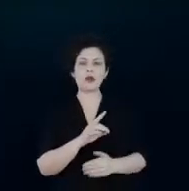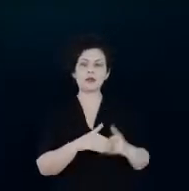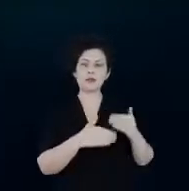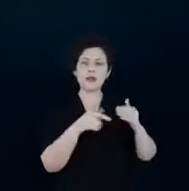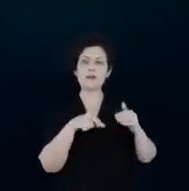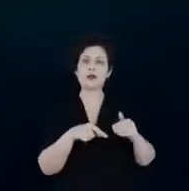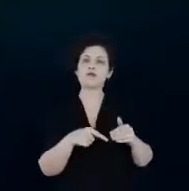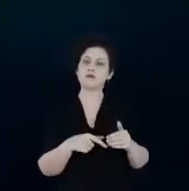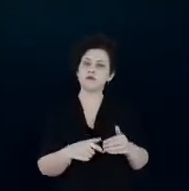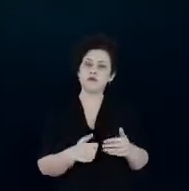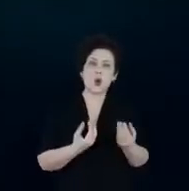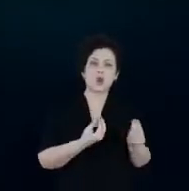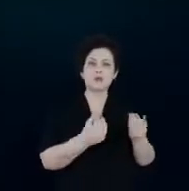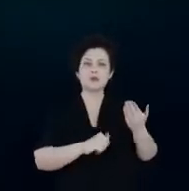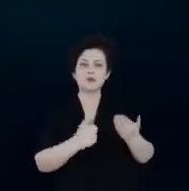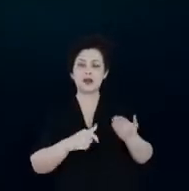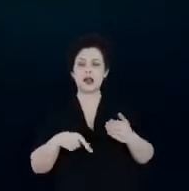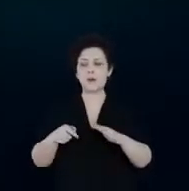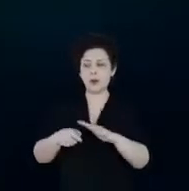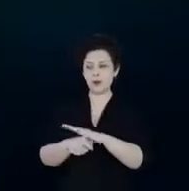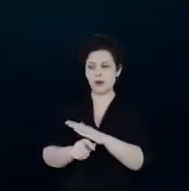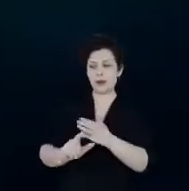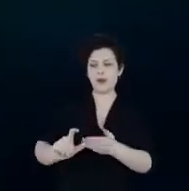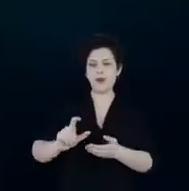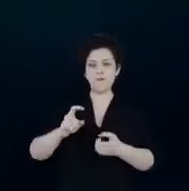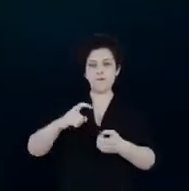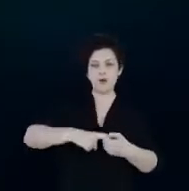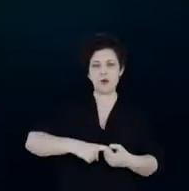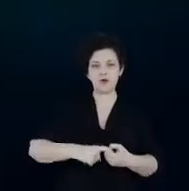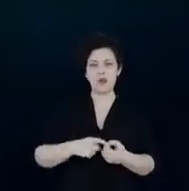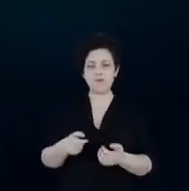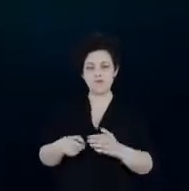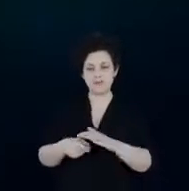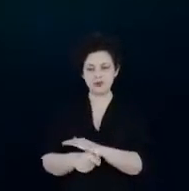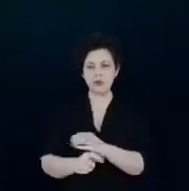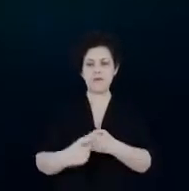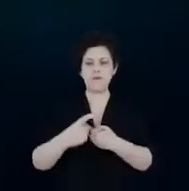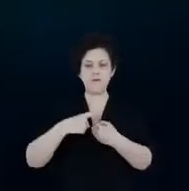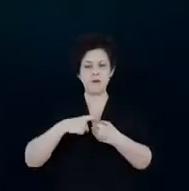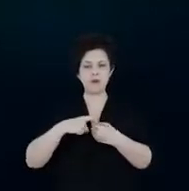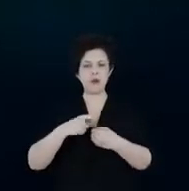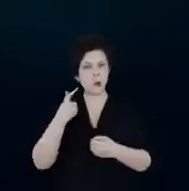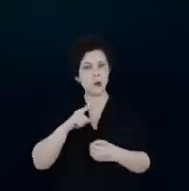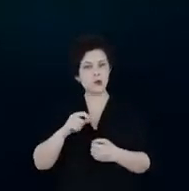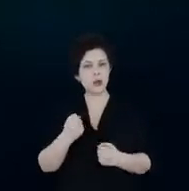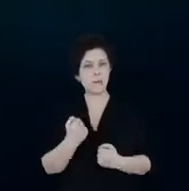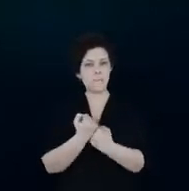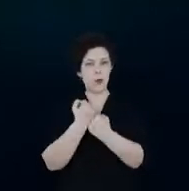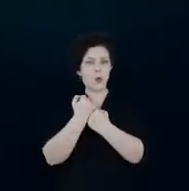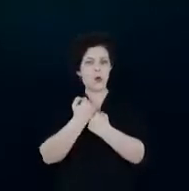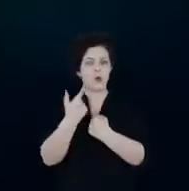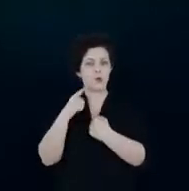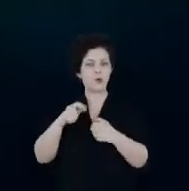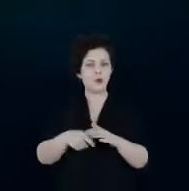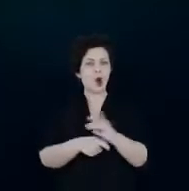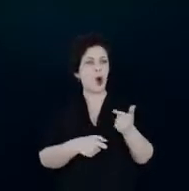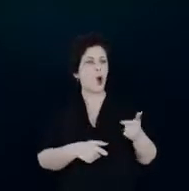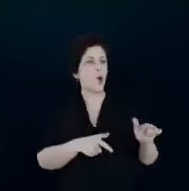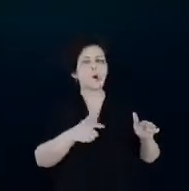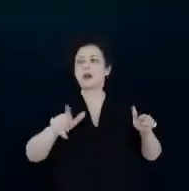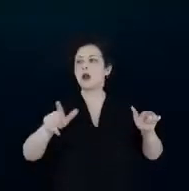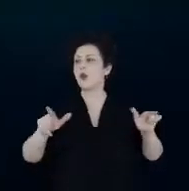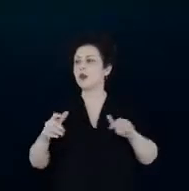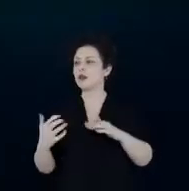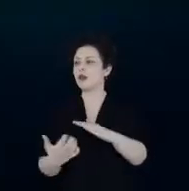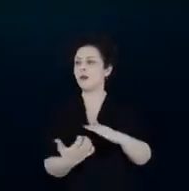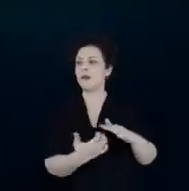investido em uma empresa, e ele retorna para o programa para maximizar e ter a possibilidade de investir em outras empresas, em